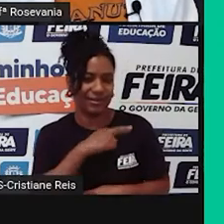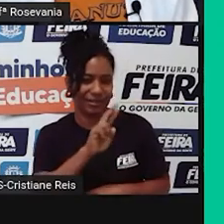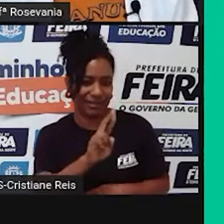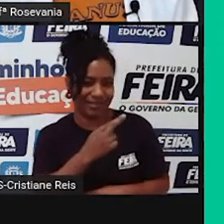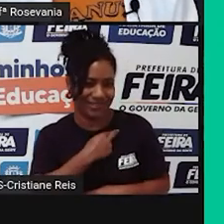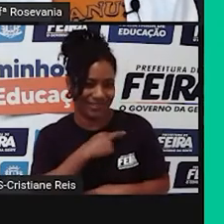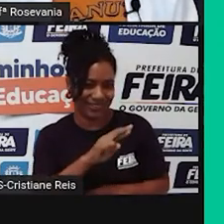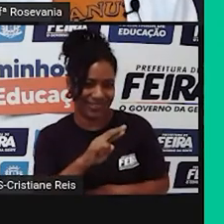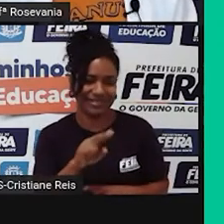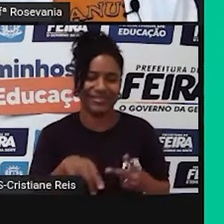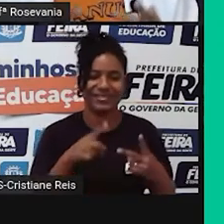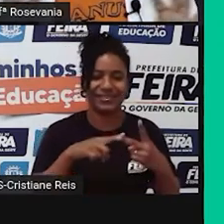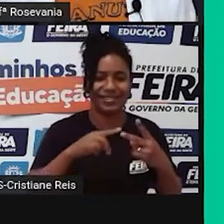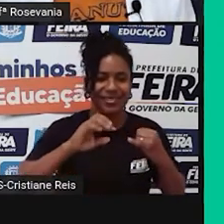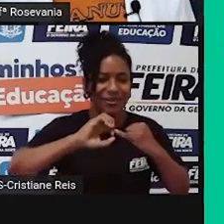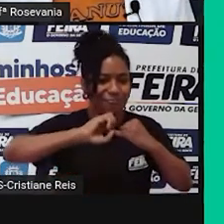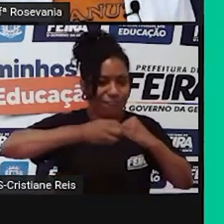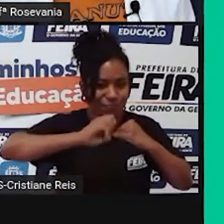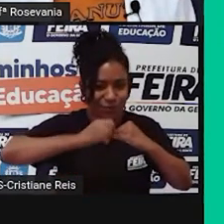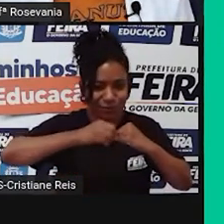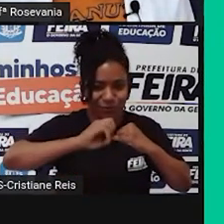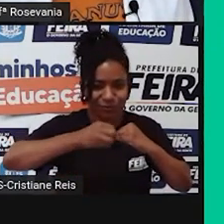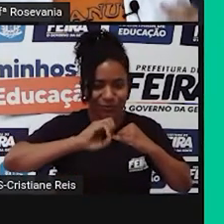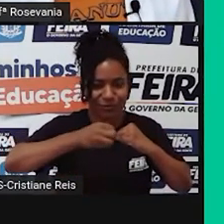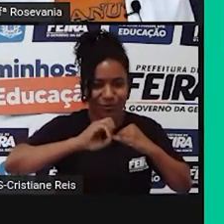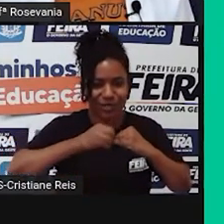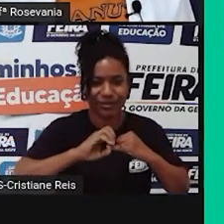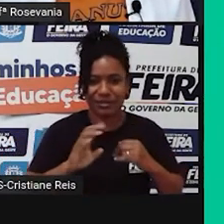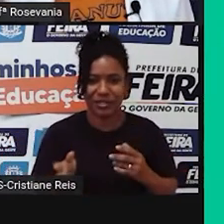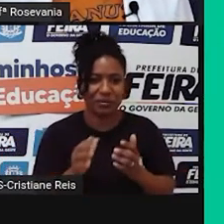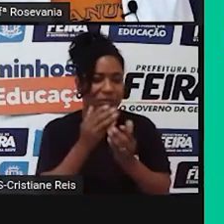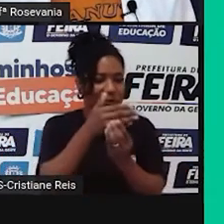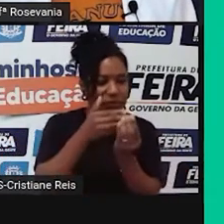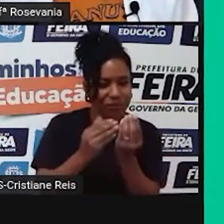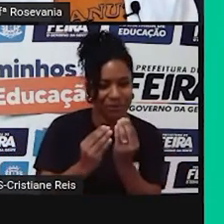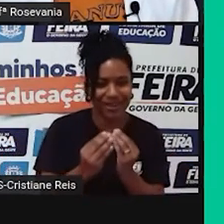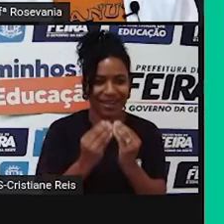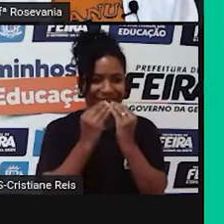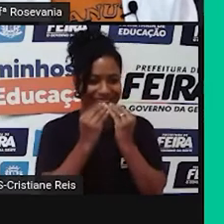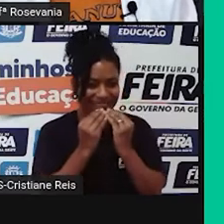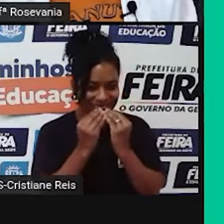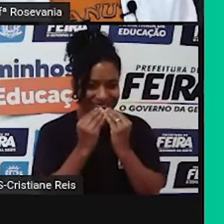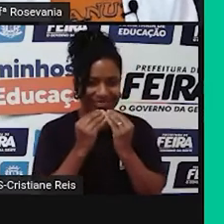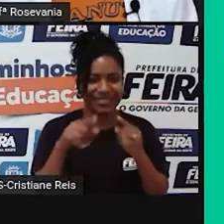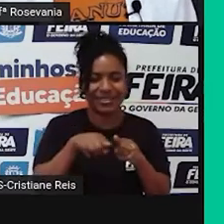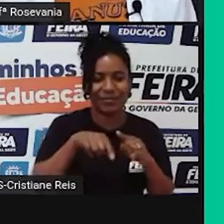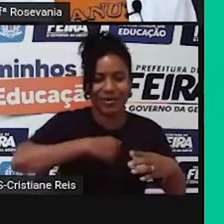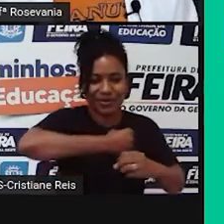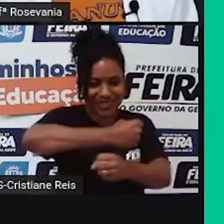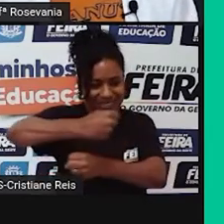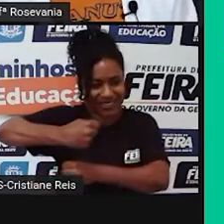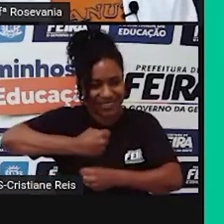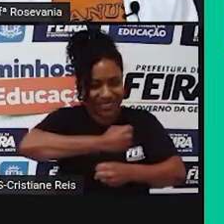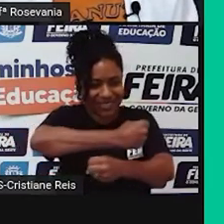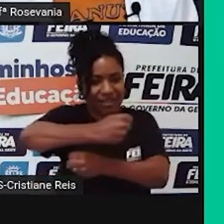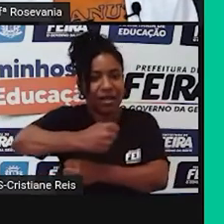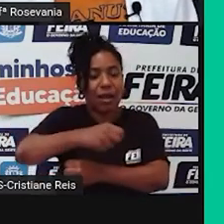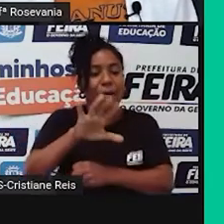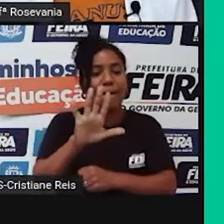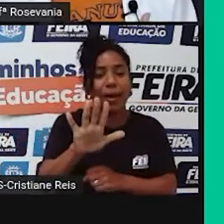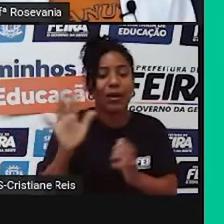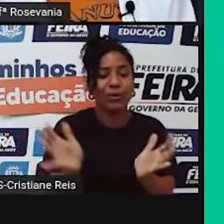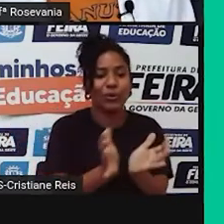feijoada. Aí é praticamente o pessoal falar disso, do acarajé, do vatapá, mas na realidade os povos africanos